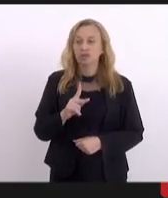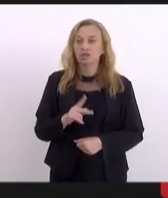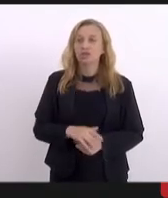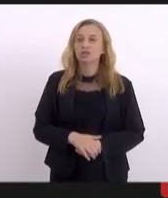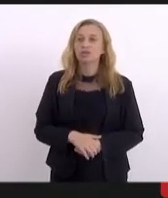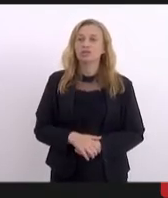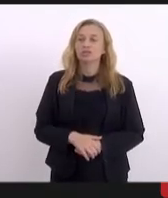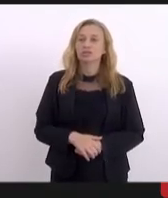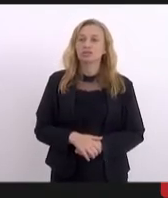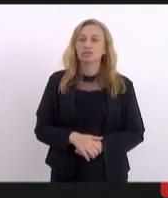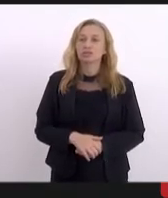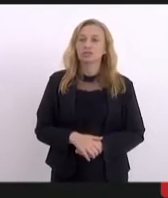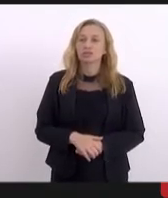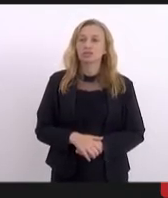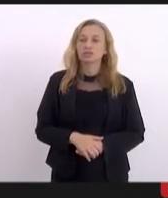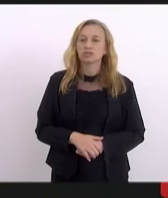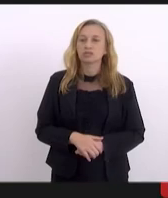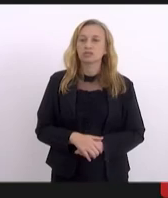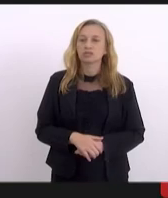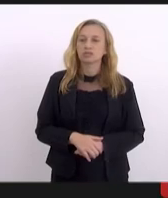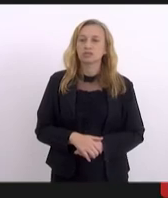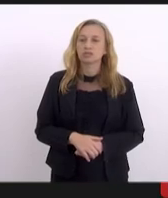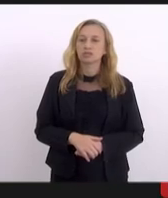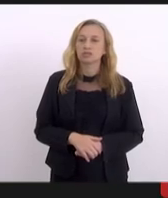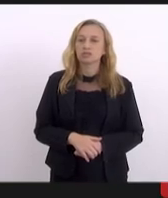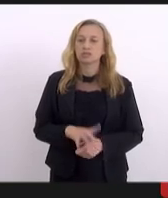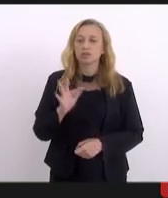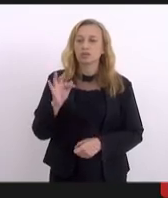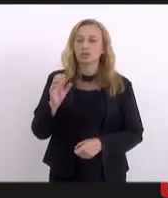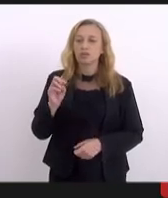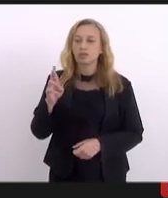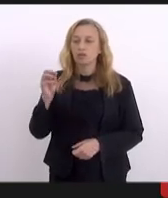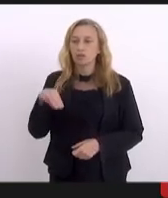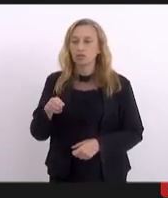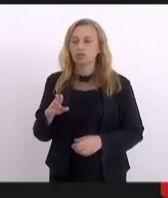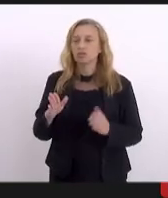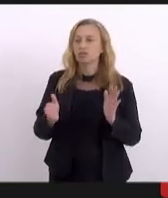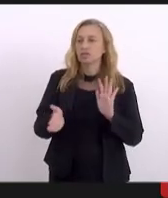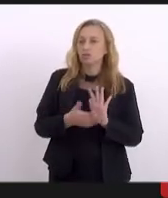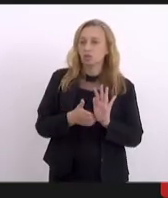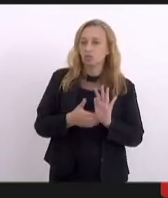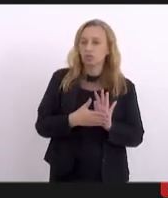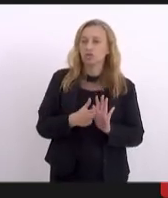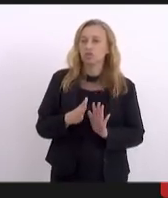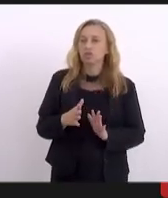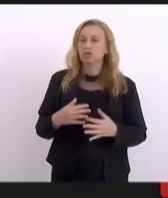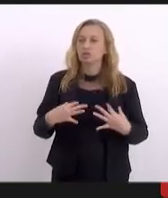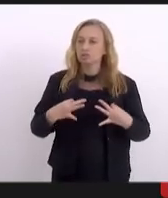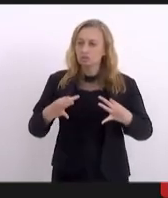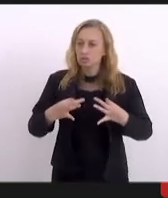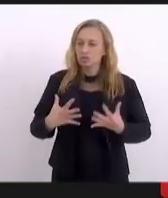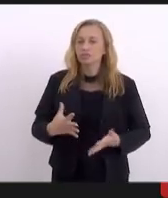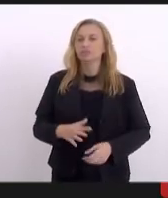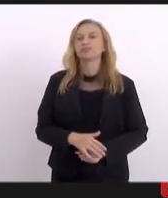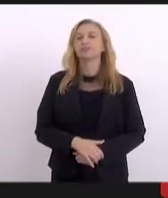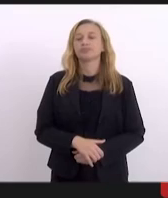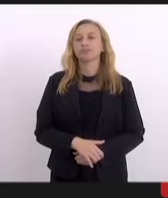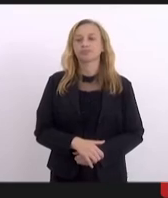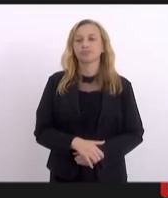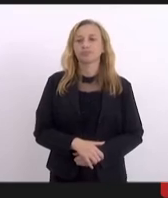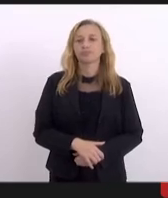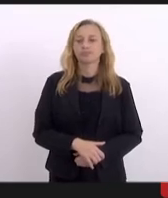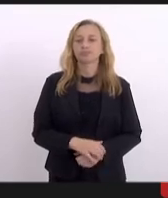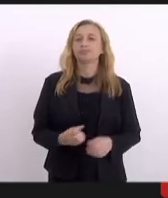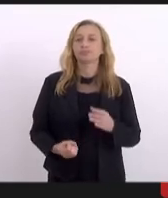acho muito pertinente do fórum estar fazendo essa proposta e a gente já se coloca à disposição para a gente